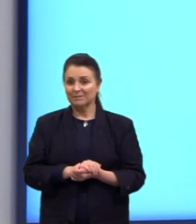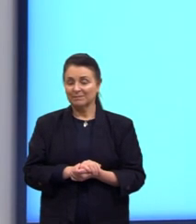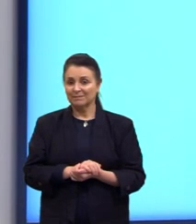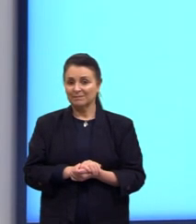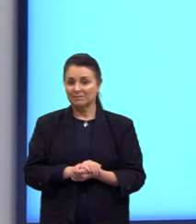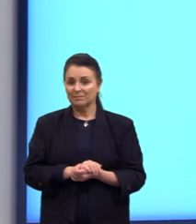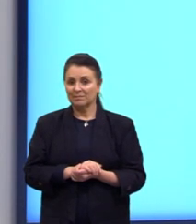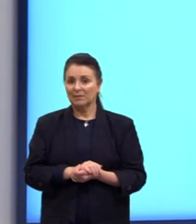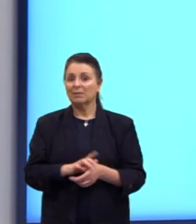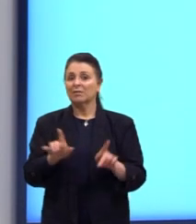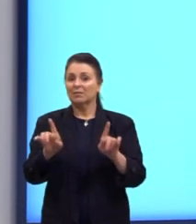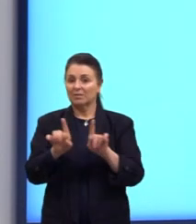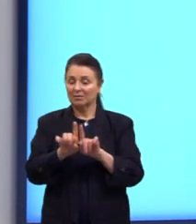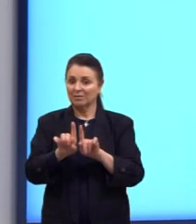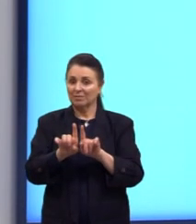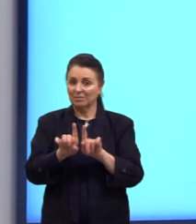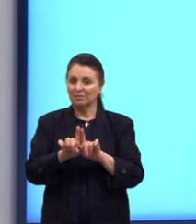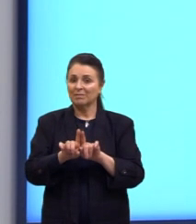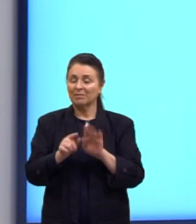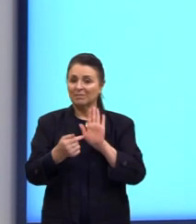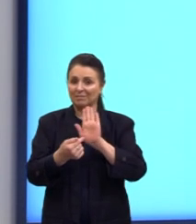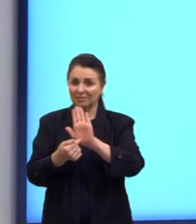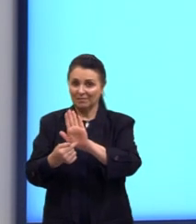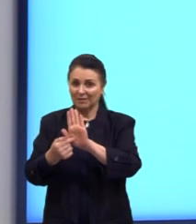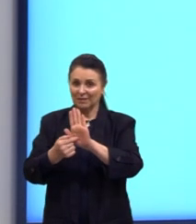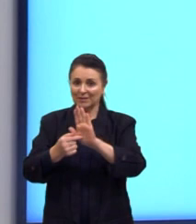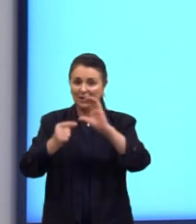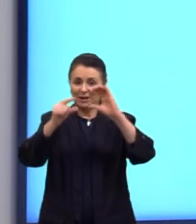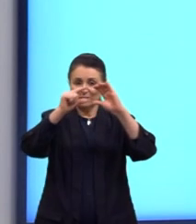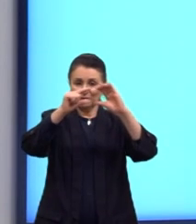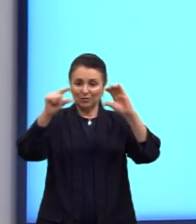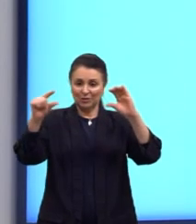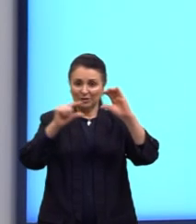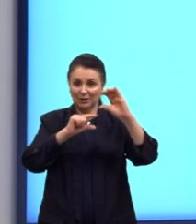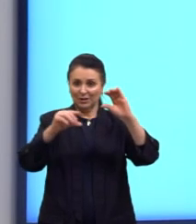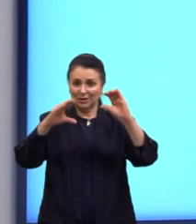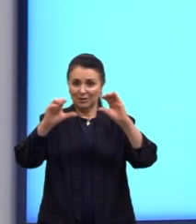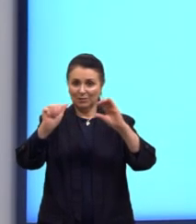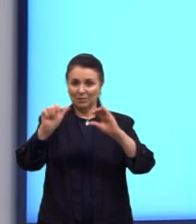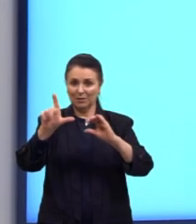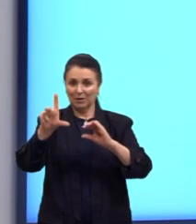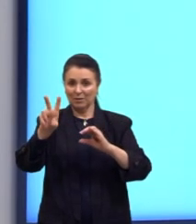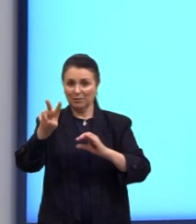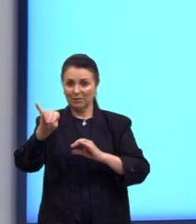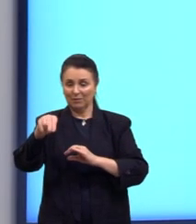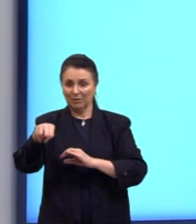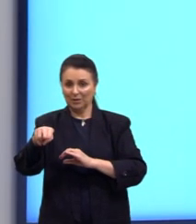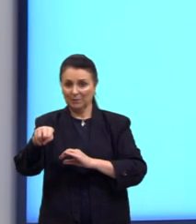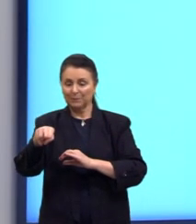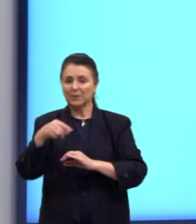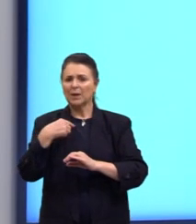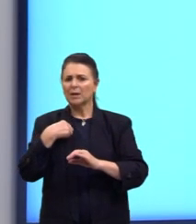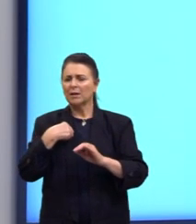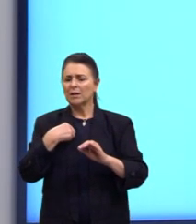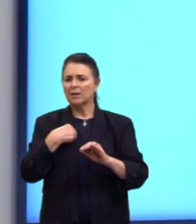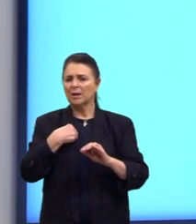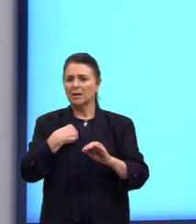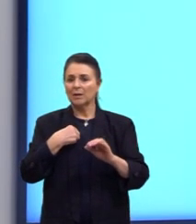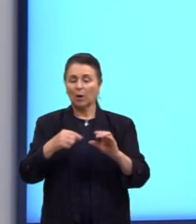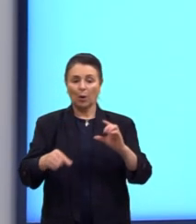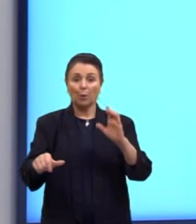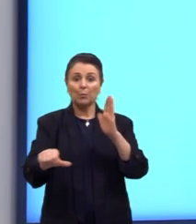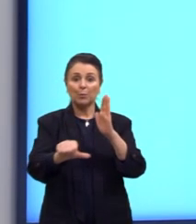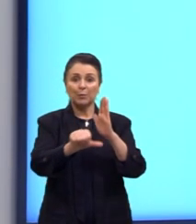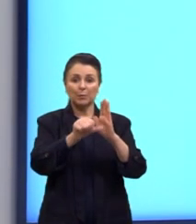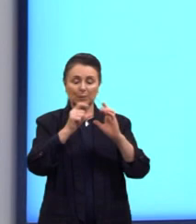Não podemos deixar de trazer uma tirinha do Calvin, né? Muito importante para nós. E o Calvin traz aqui, ó, no primeiro